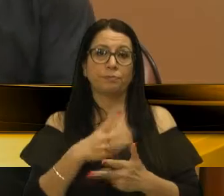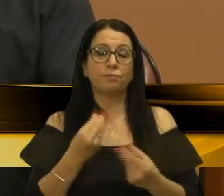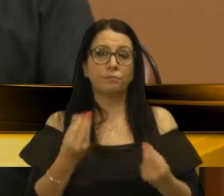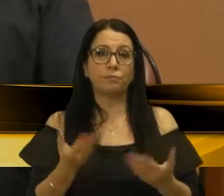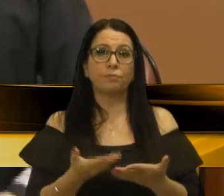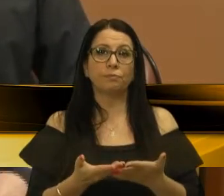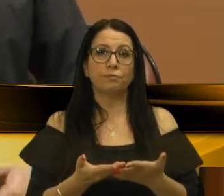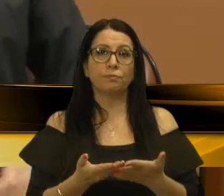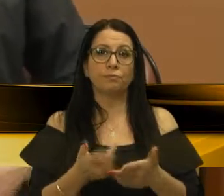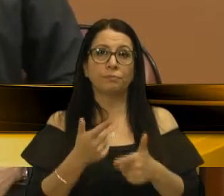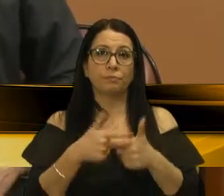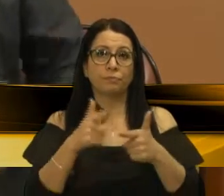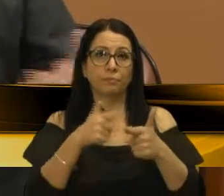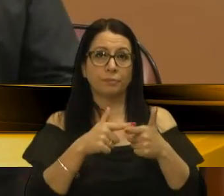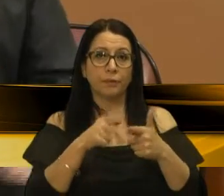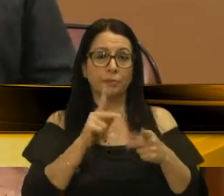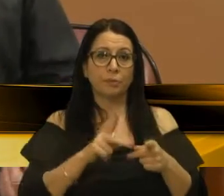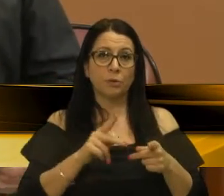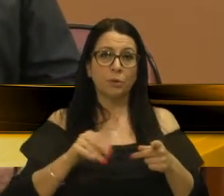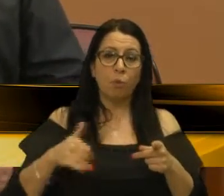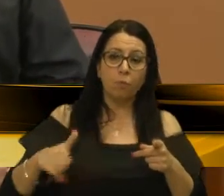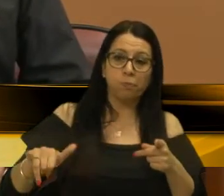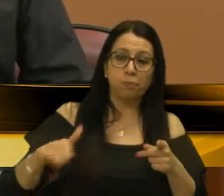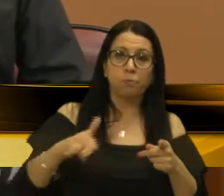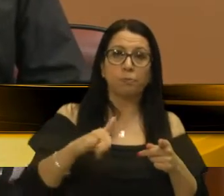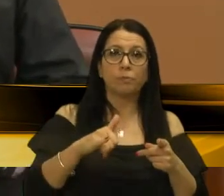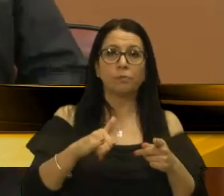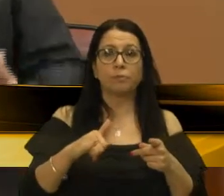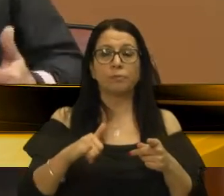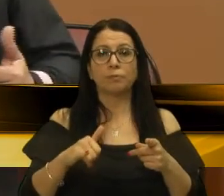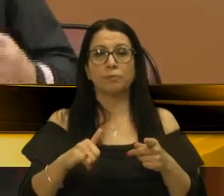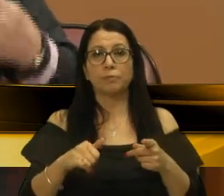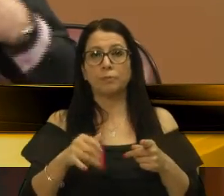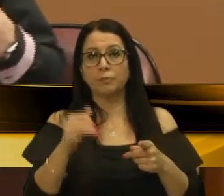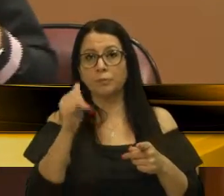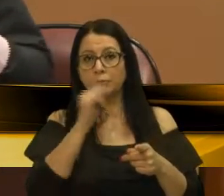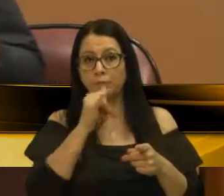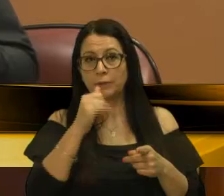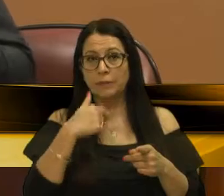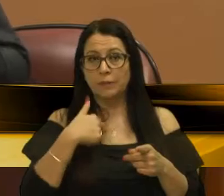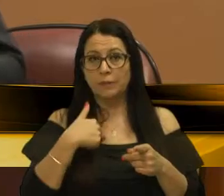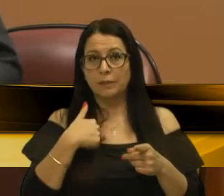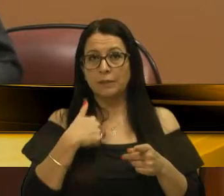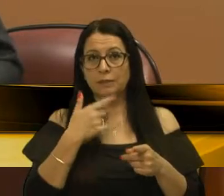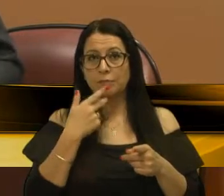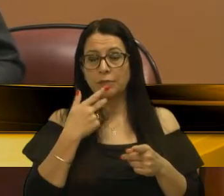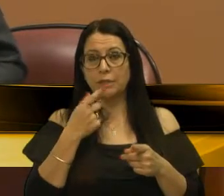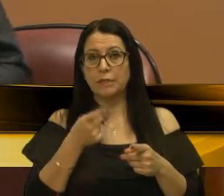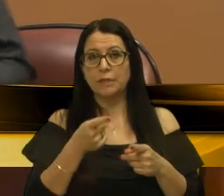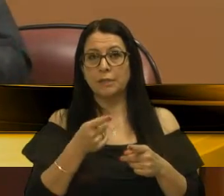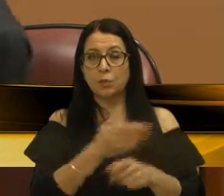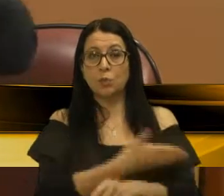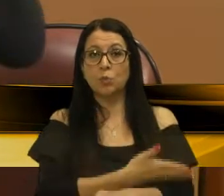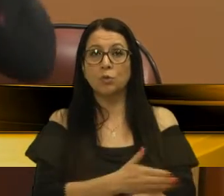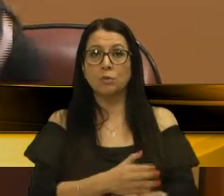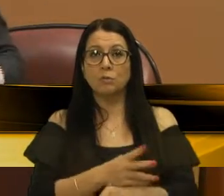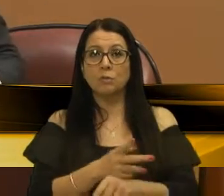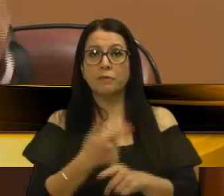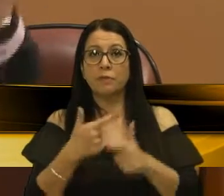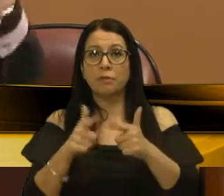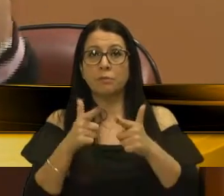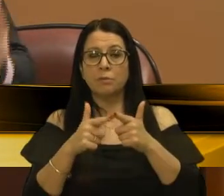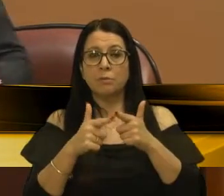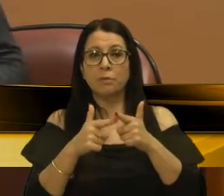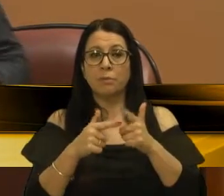problemas de pessoas obesas, digo eu, o gringo, eu sou gringo também, o gringo costuma se arrumar um problema pela